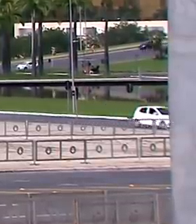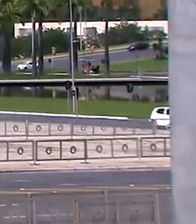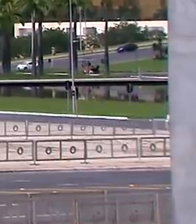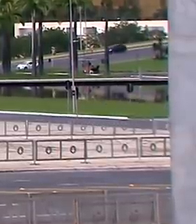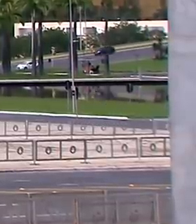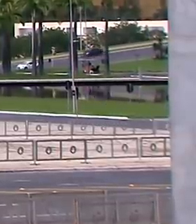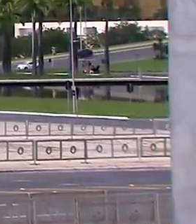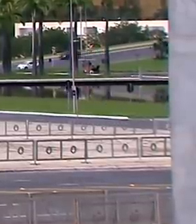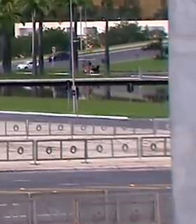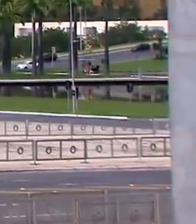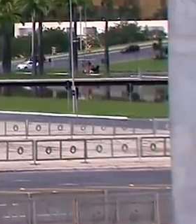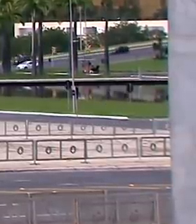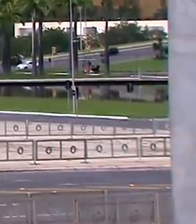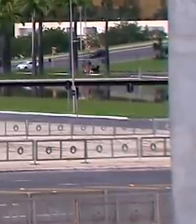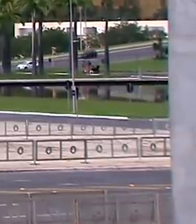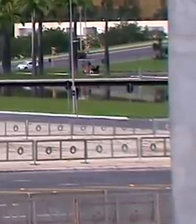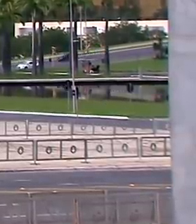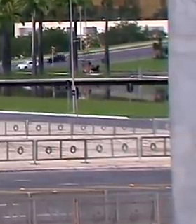Legenda Sônia Ruberti